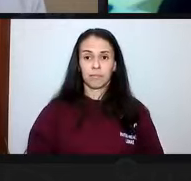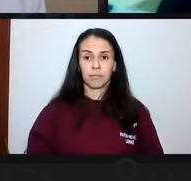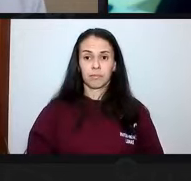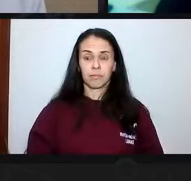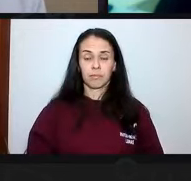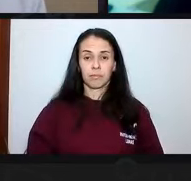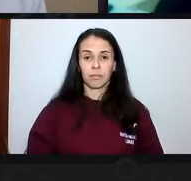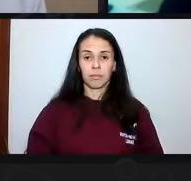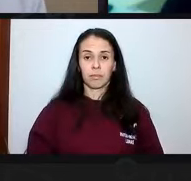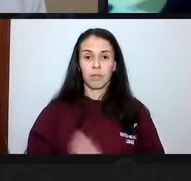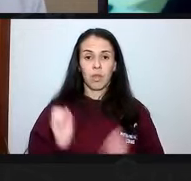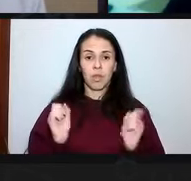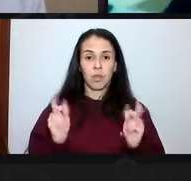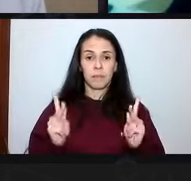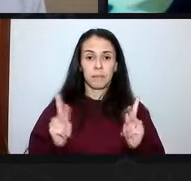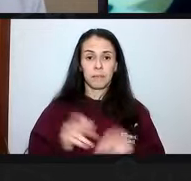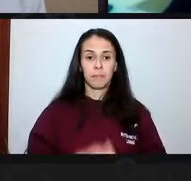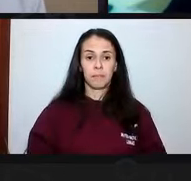Ok.